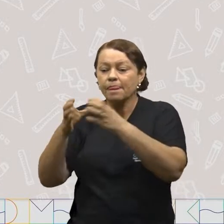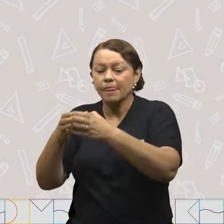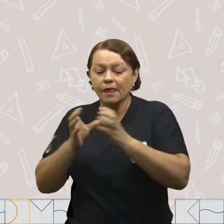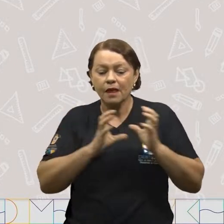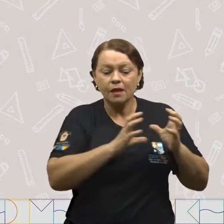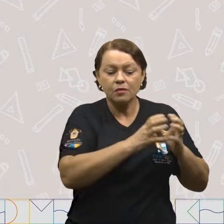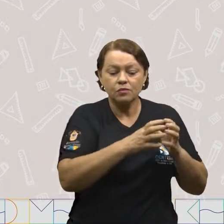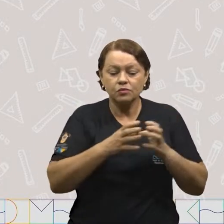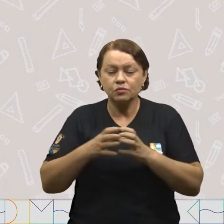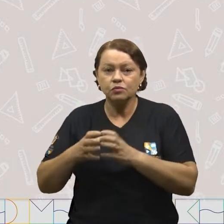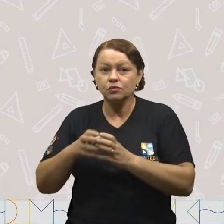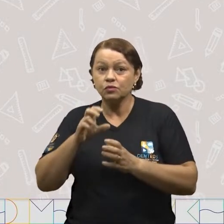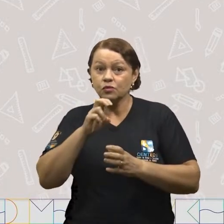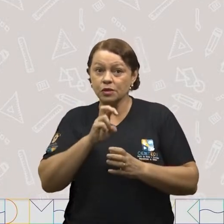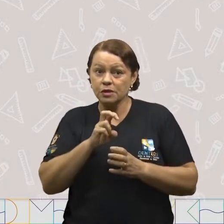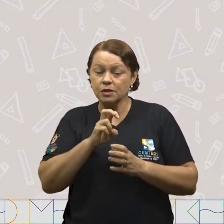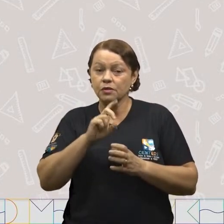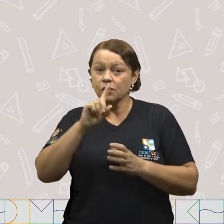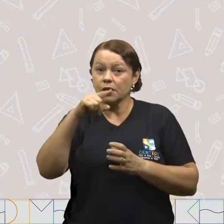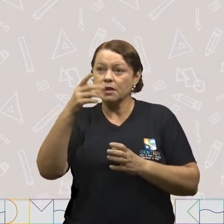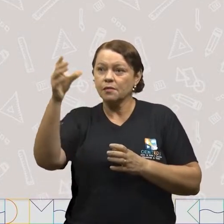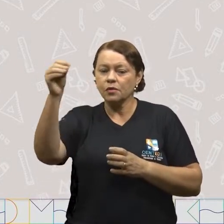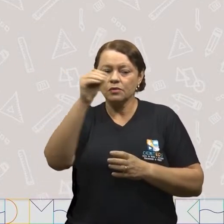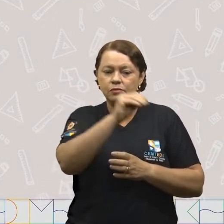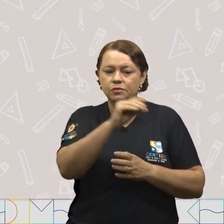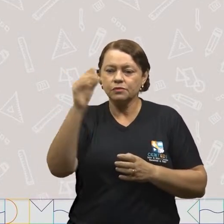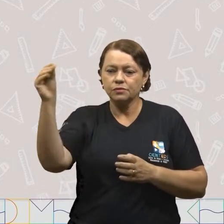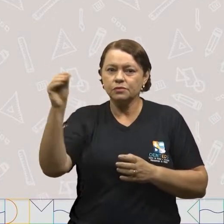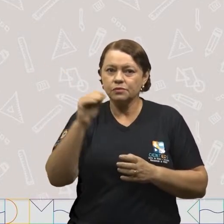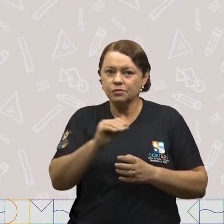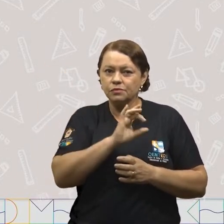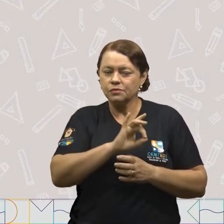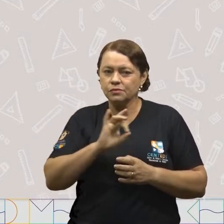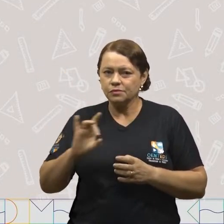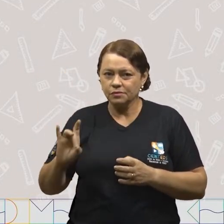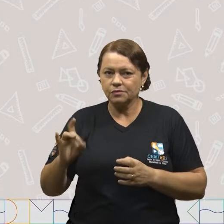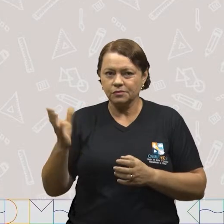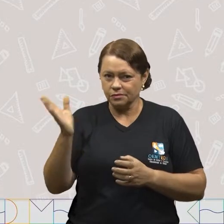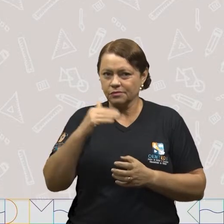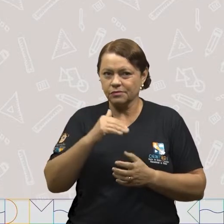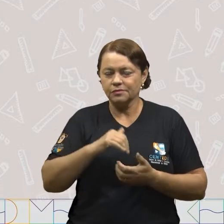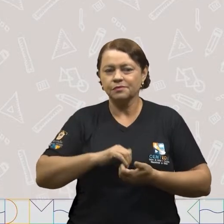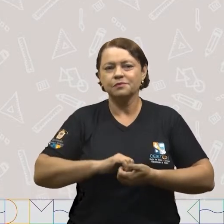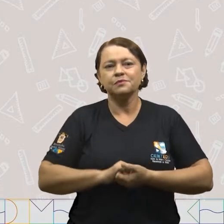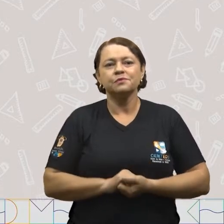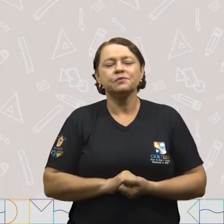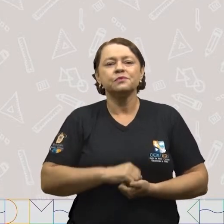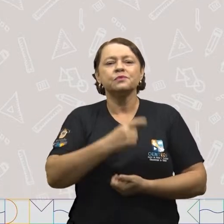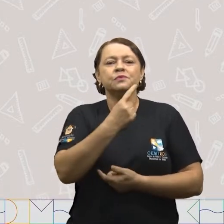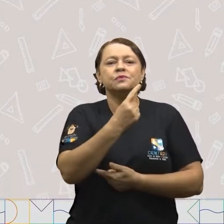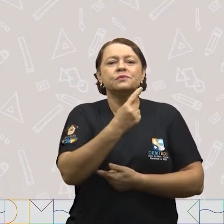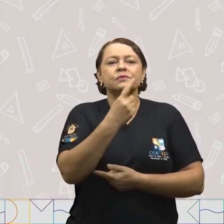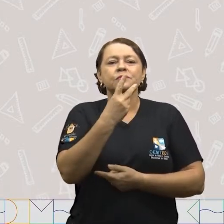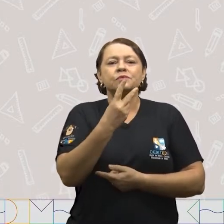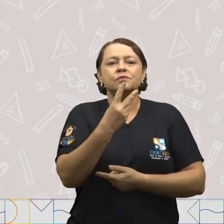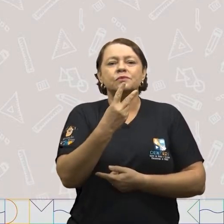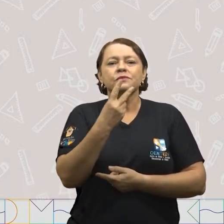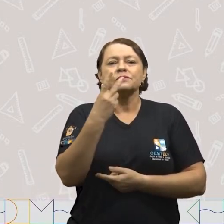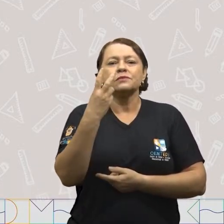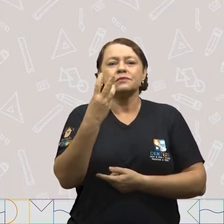e depois dividir as cinco caixas nos grupos. Vamos lá contar? Uma,